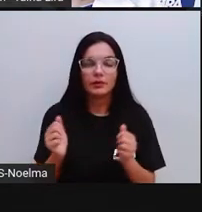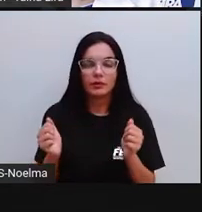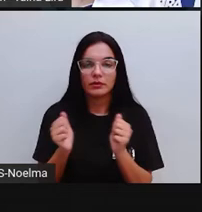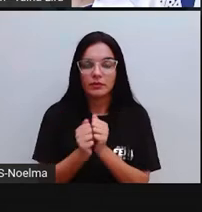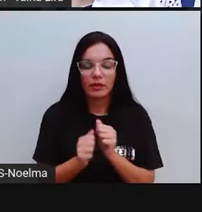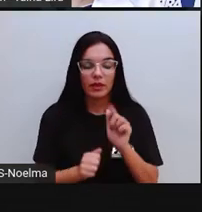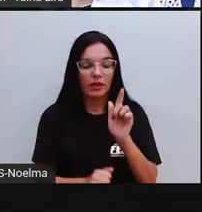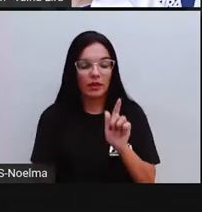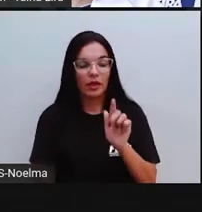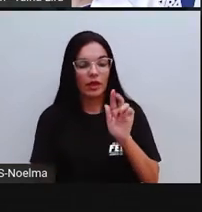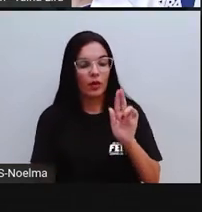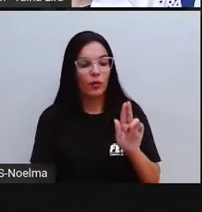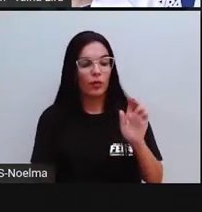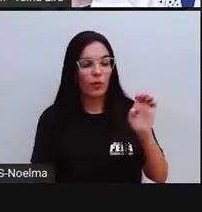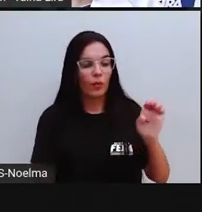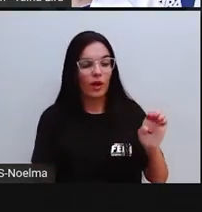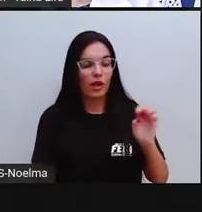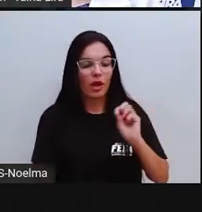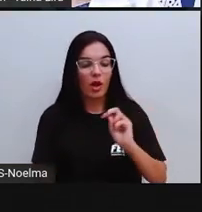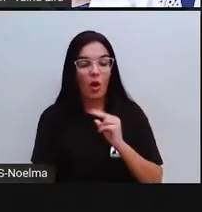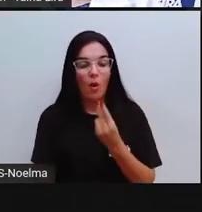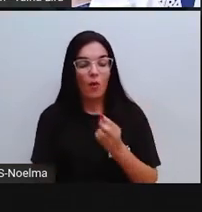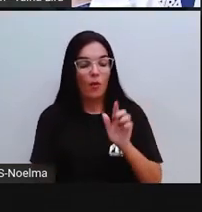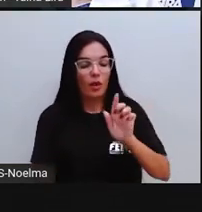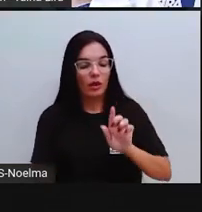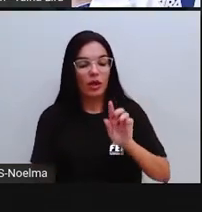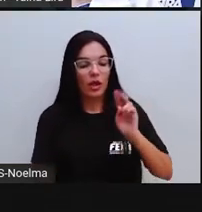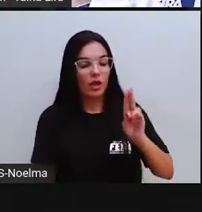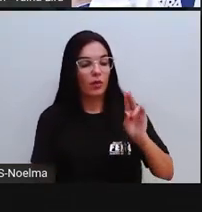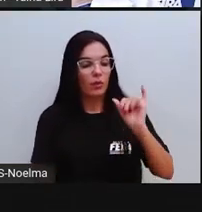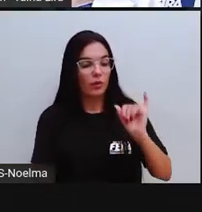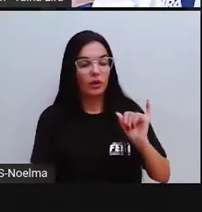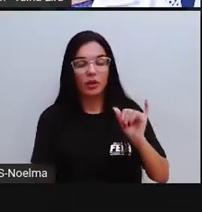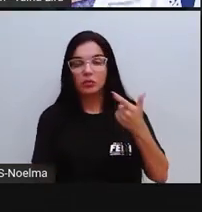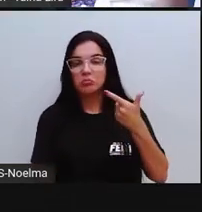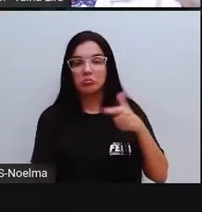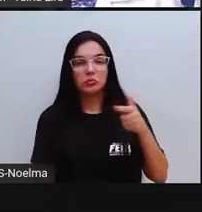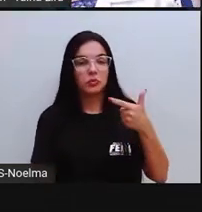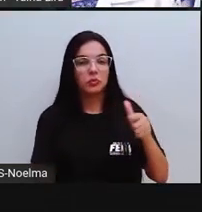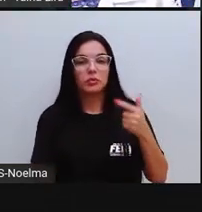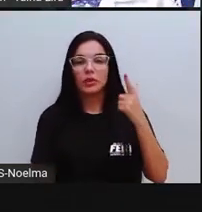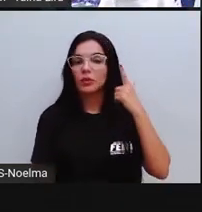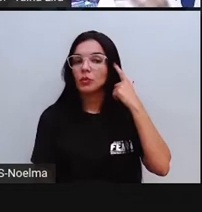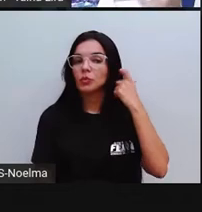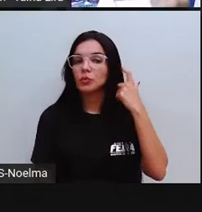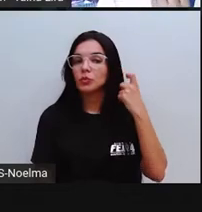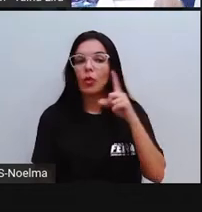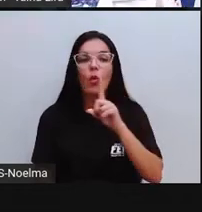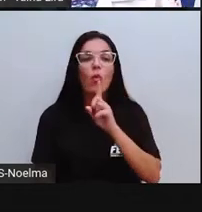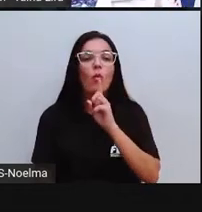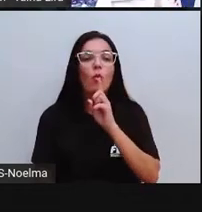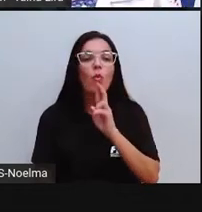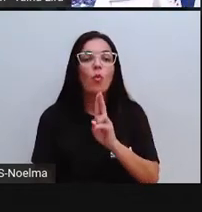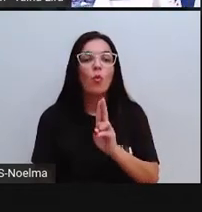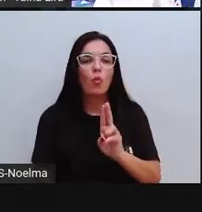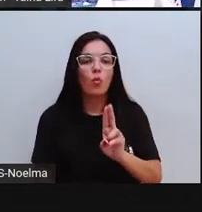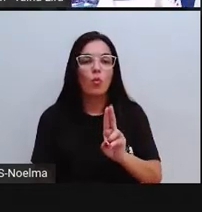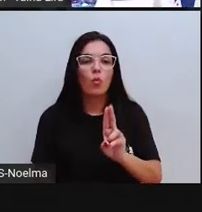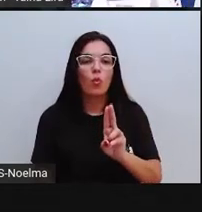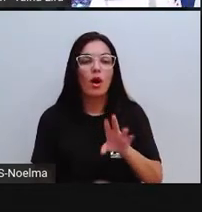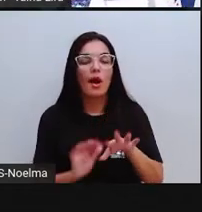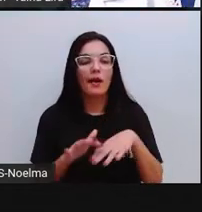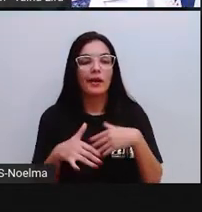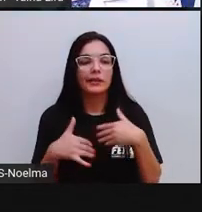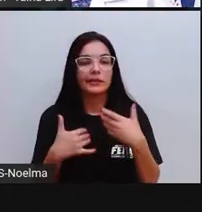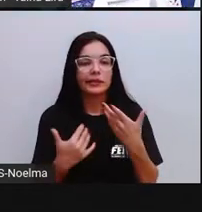GUE ou GUE, a letra U não é pronunciada. E um outro detalhe, quando